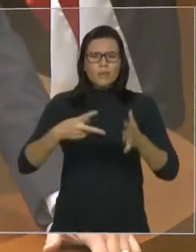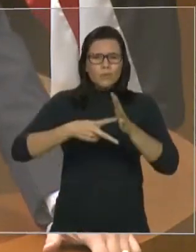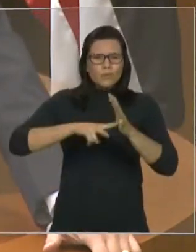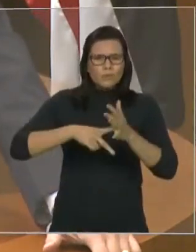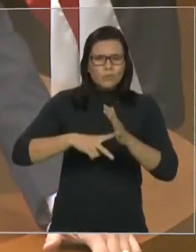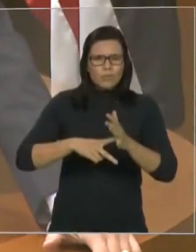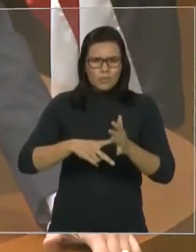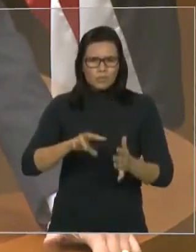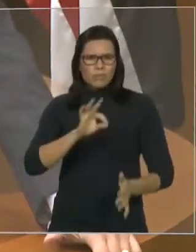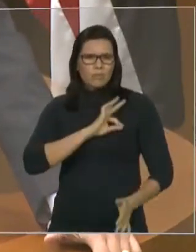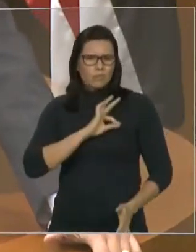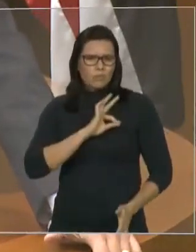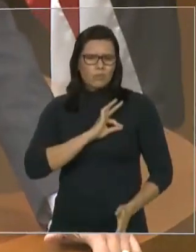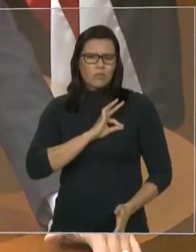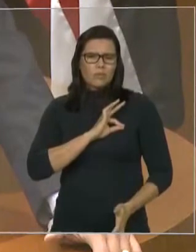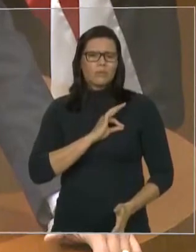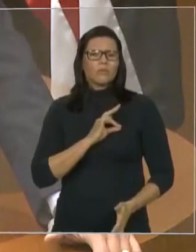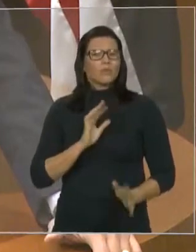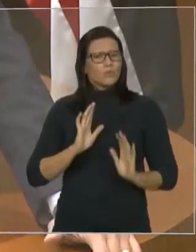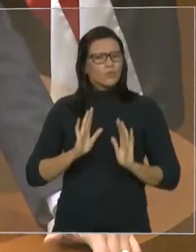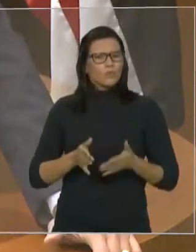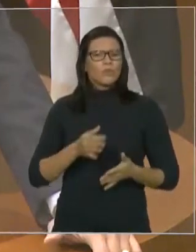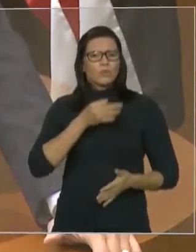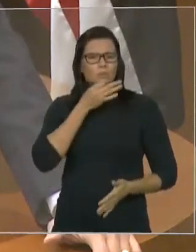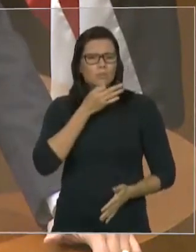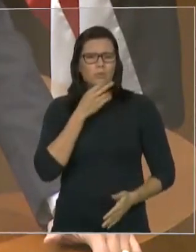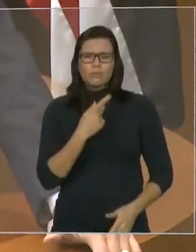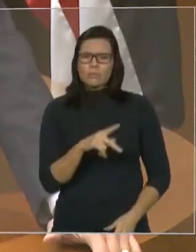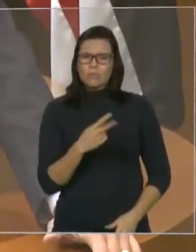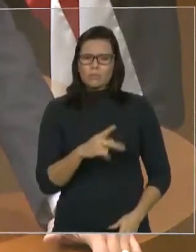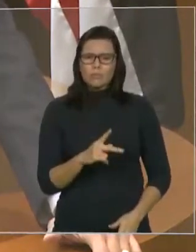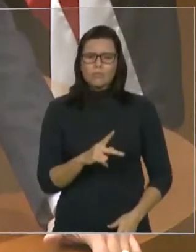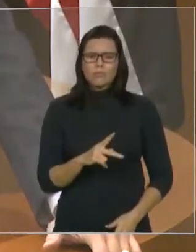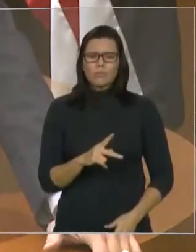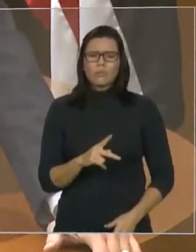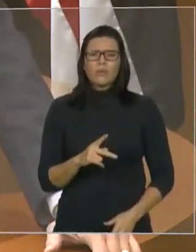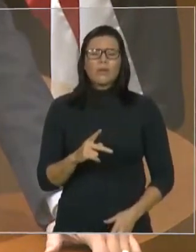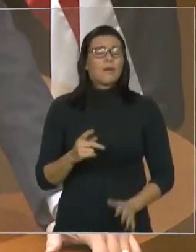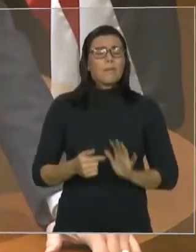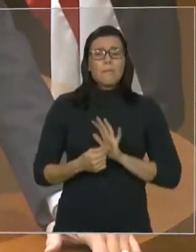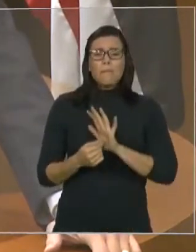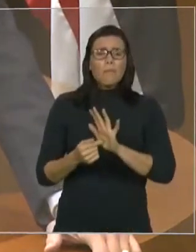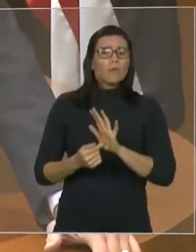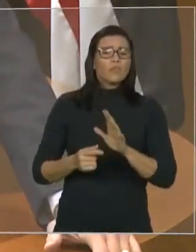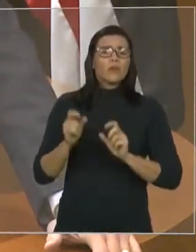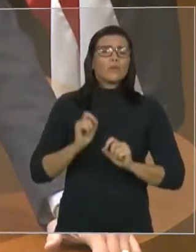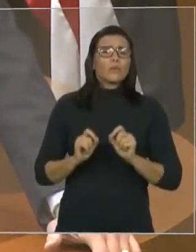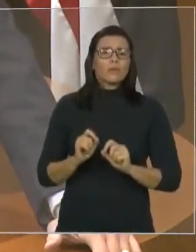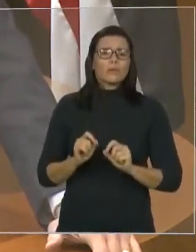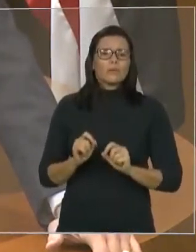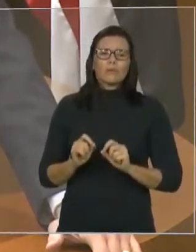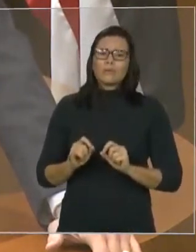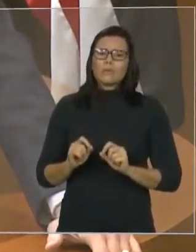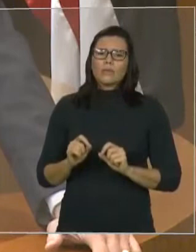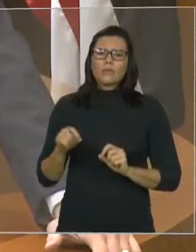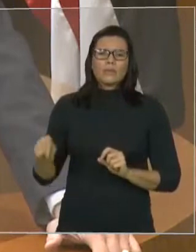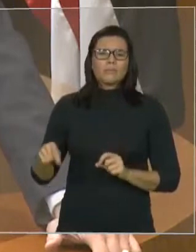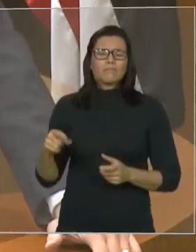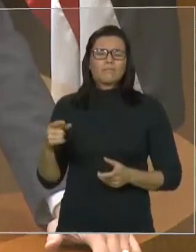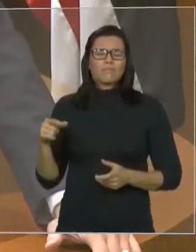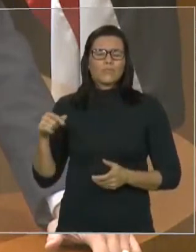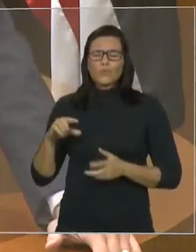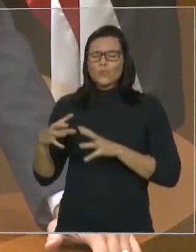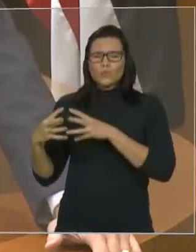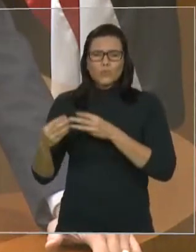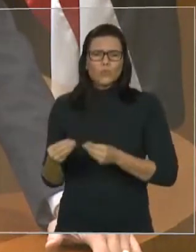manifestaram, contrário ao que o secretário de Segurança Pública anda fazendo. O governador Flávio Dino tem que